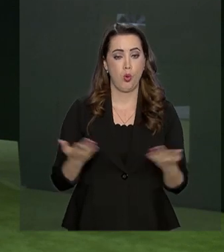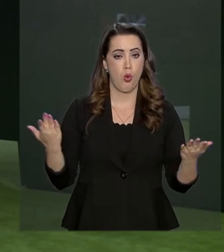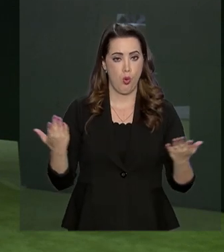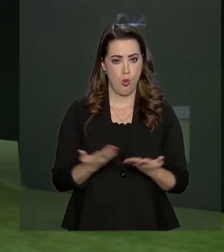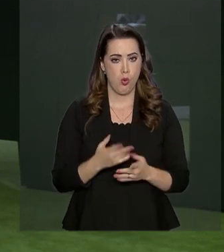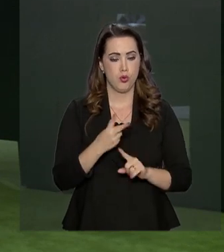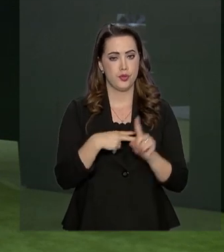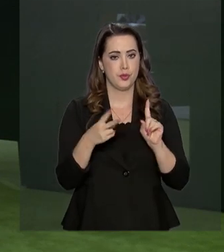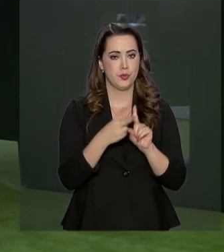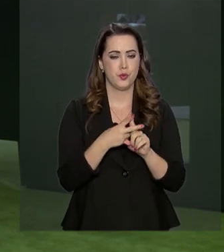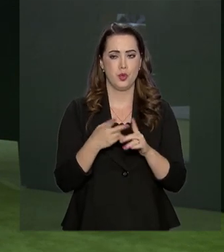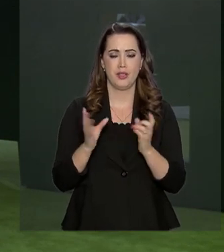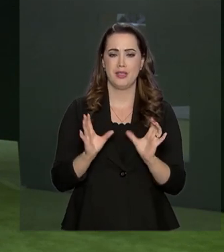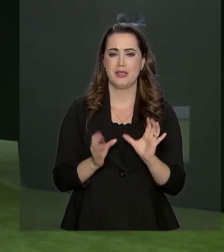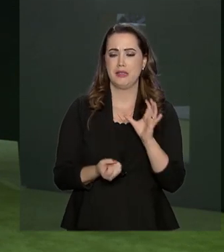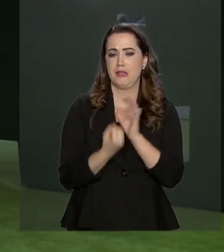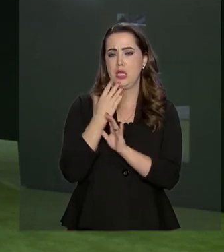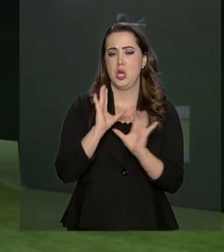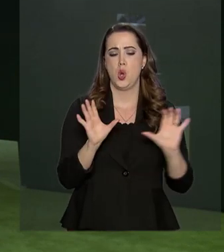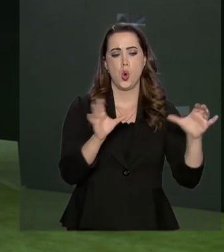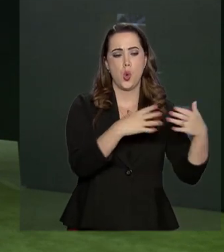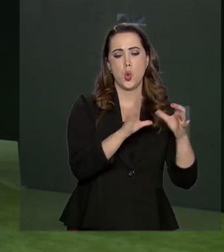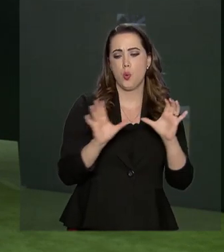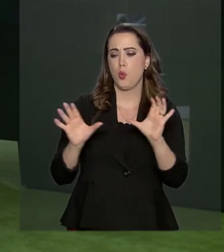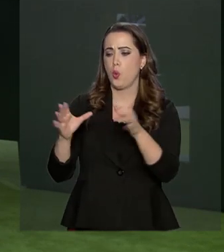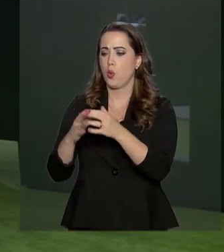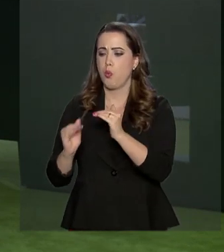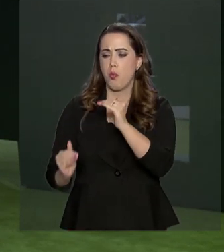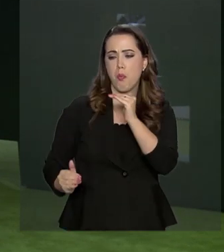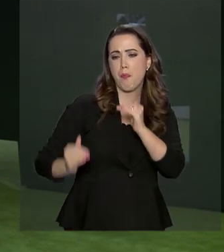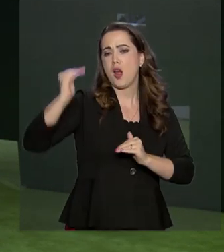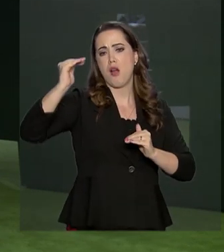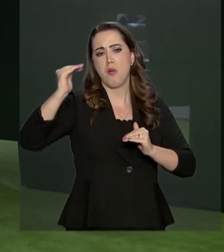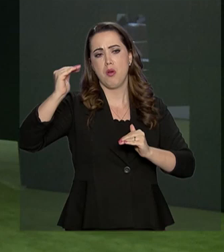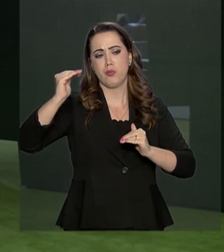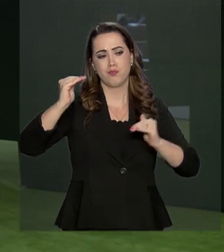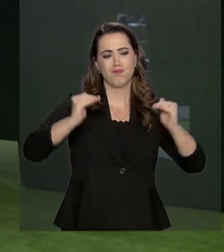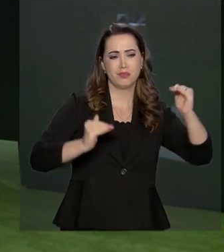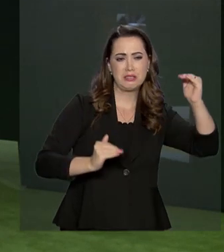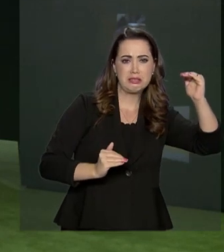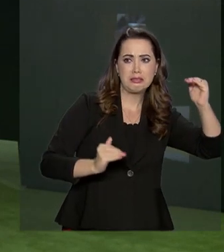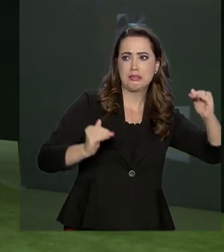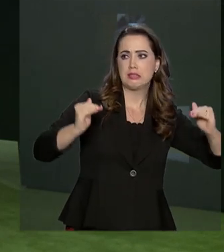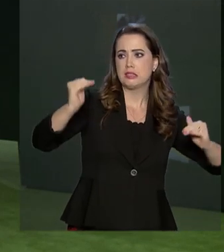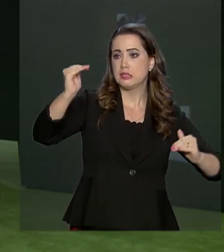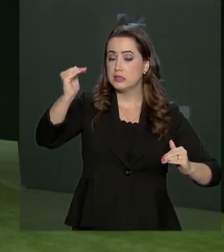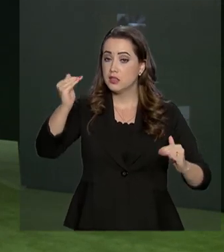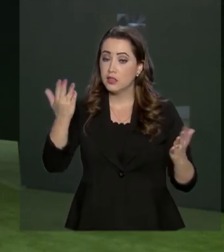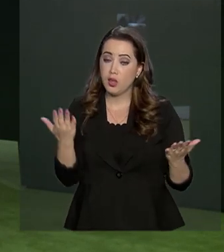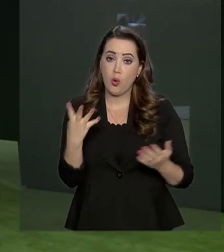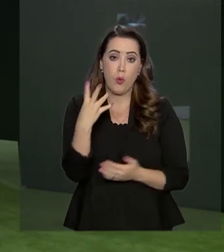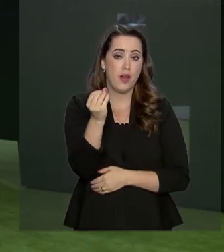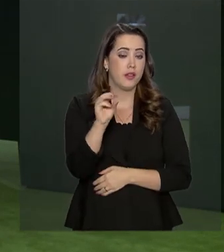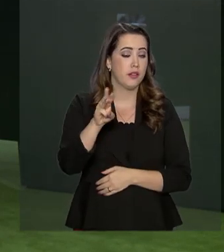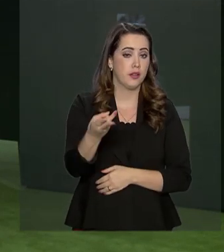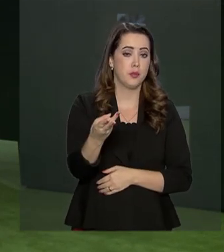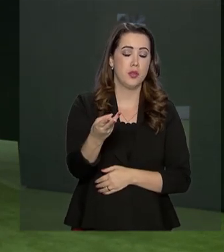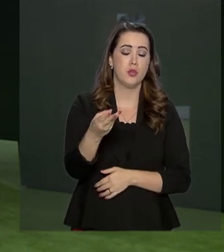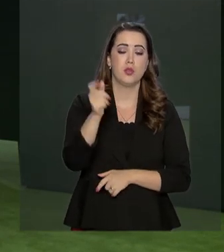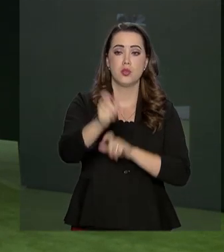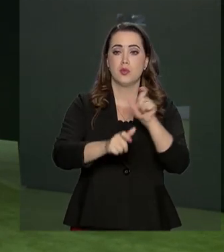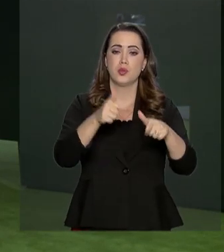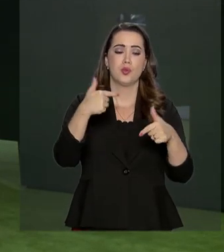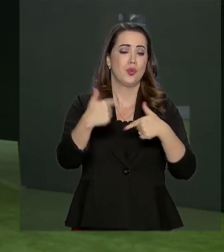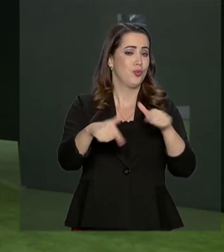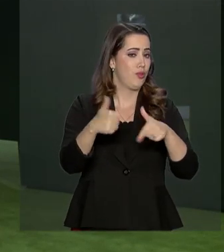Previdência é uma fábrica de desigualdade e lembrou que 40 milhões de brasileiros estão fora do mercado